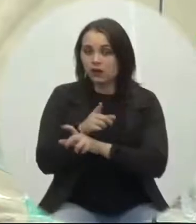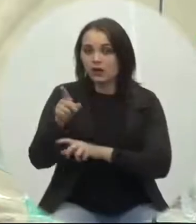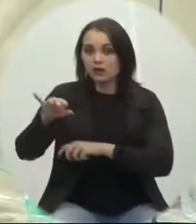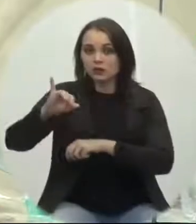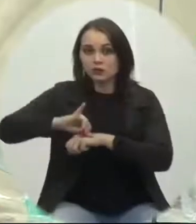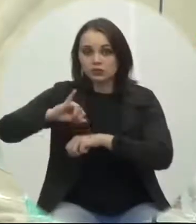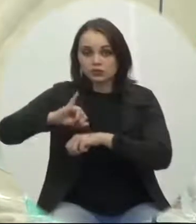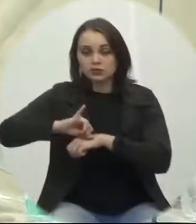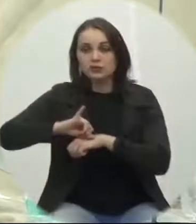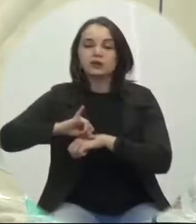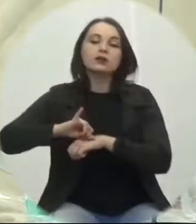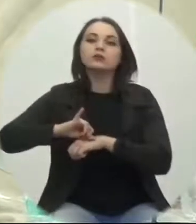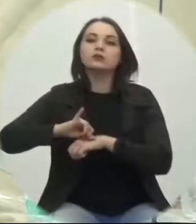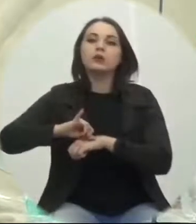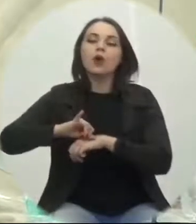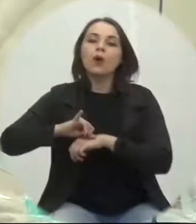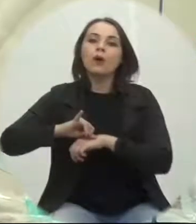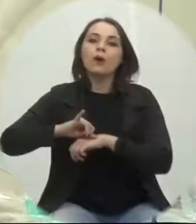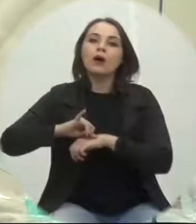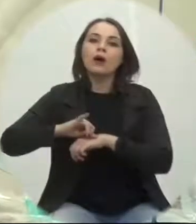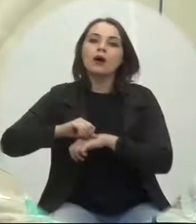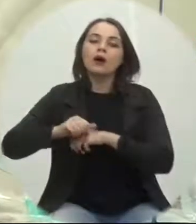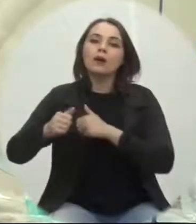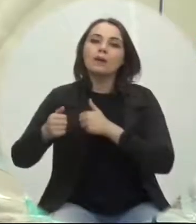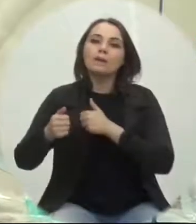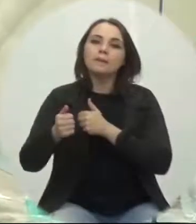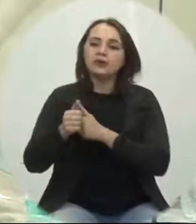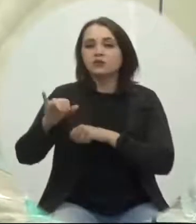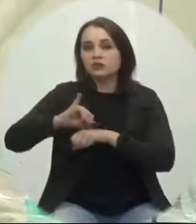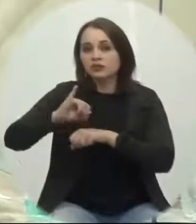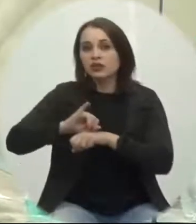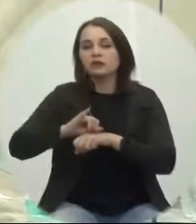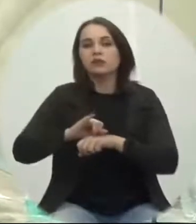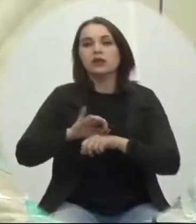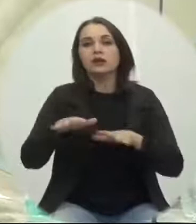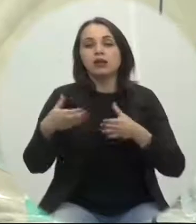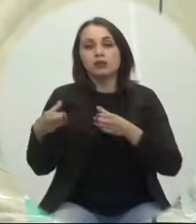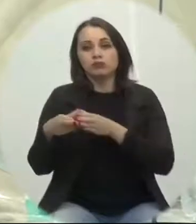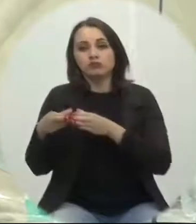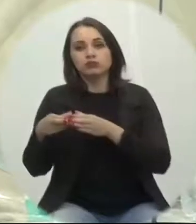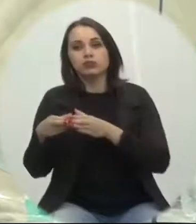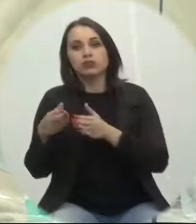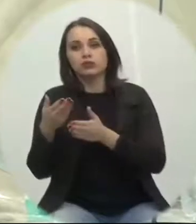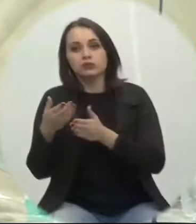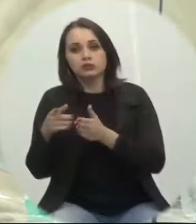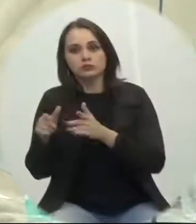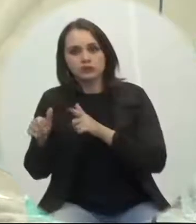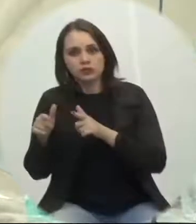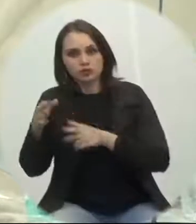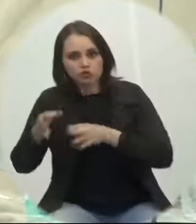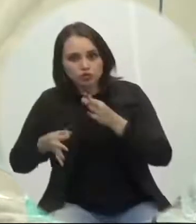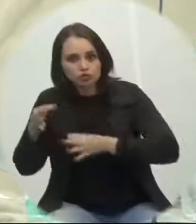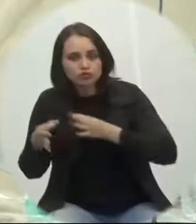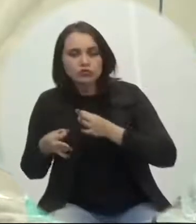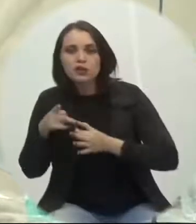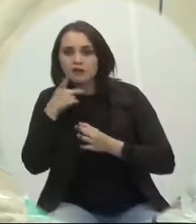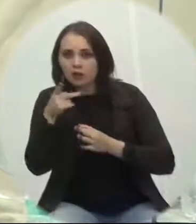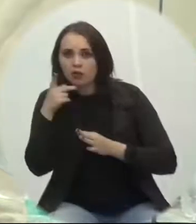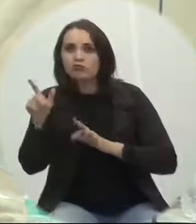542 Passos Municipal Marcos Rovares a Comissão de Constituição Justiça e Redação opinou pela legalidade e